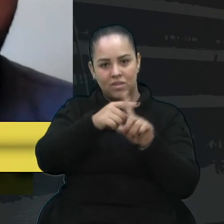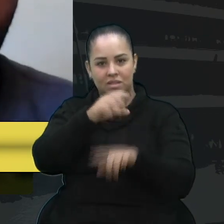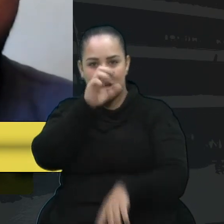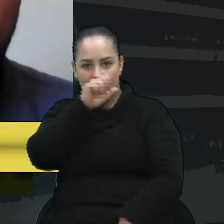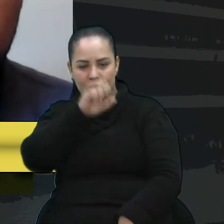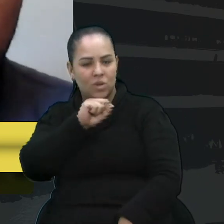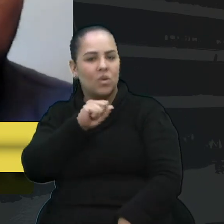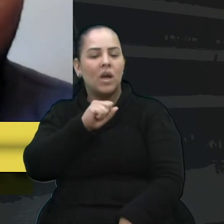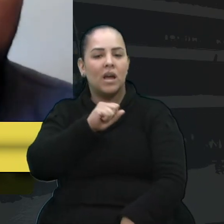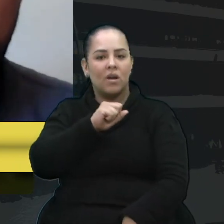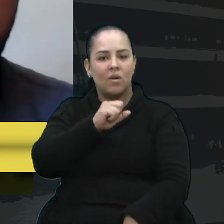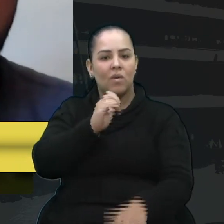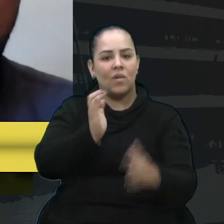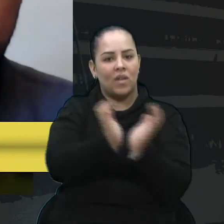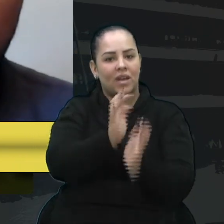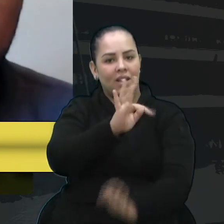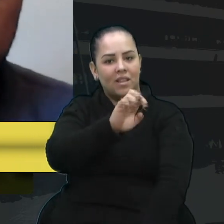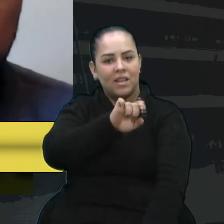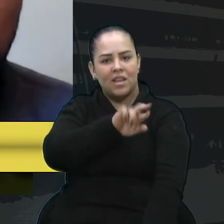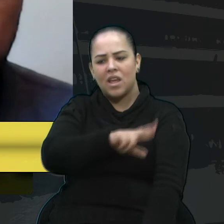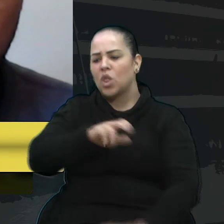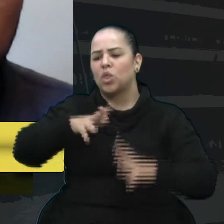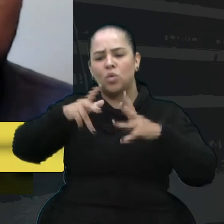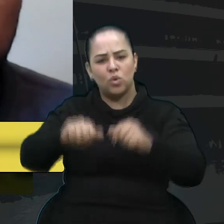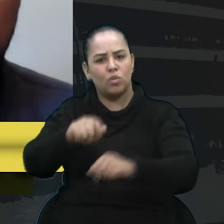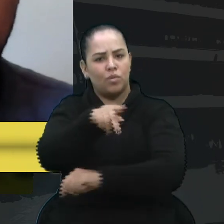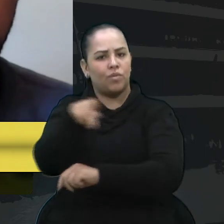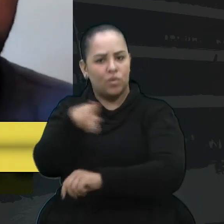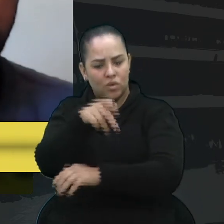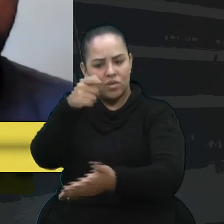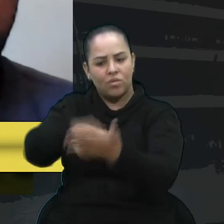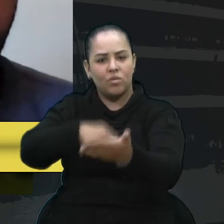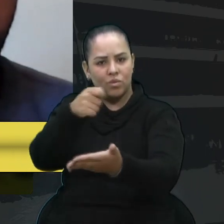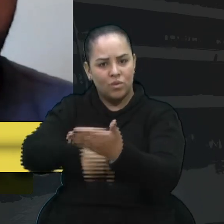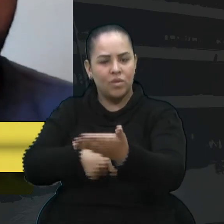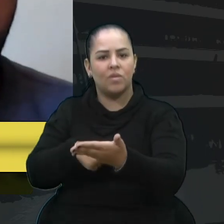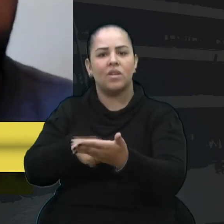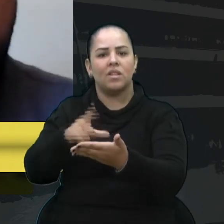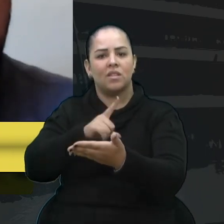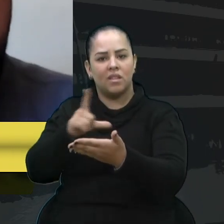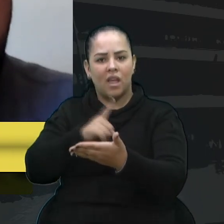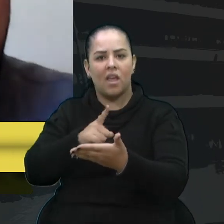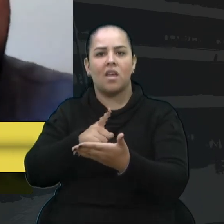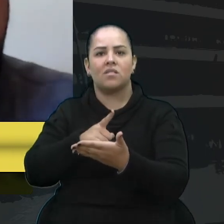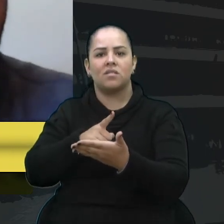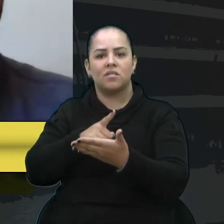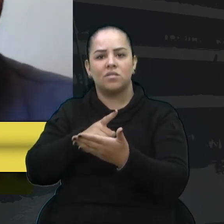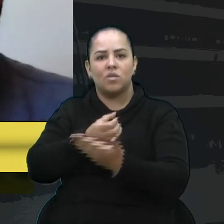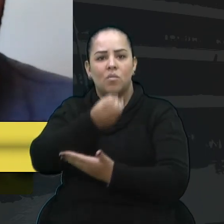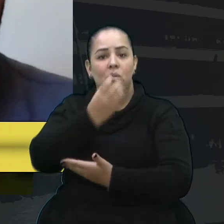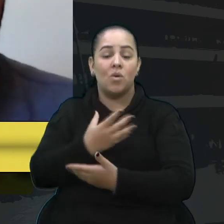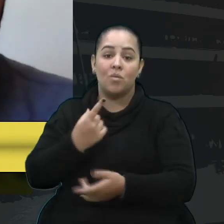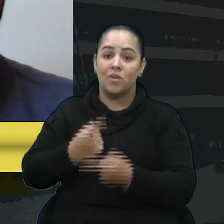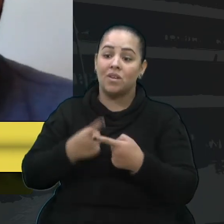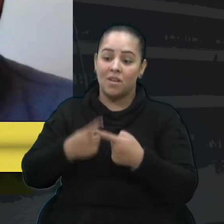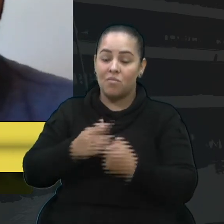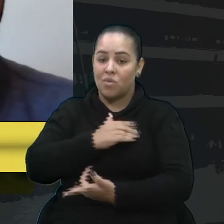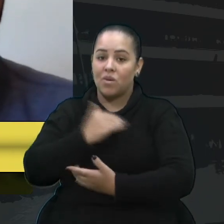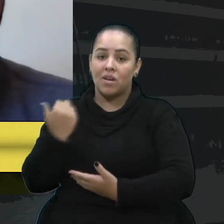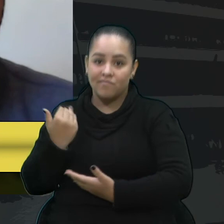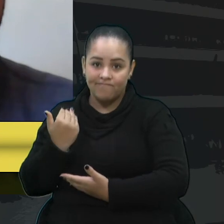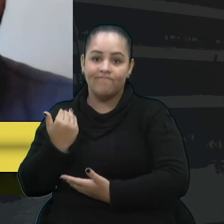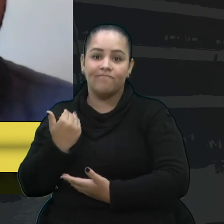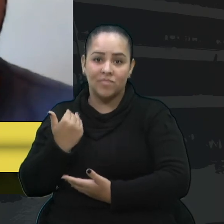lutam, um abraço forte, as nossas energias positivas. E, infelizmente, nós perdemos uma colega pela falta de